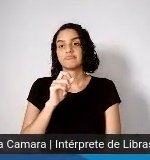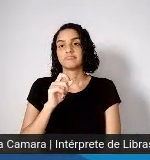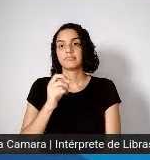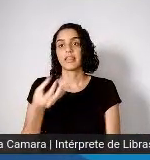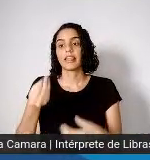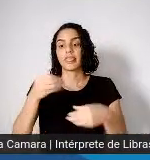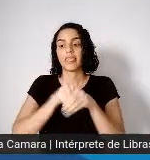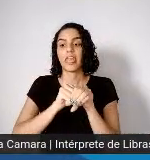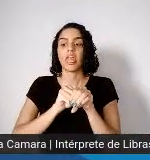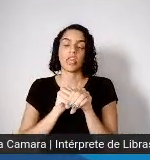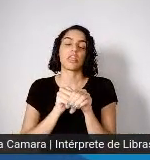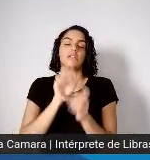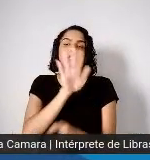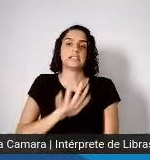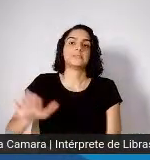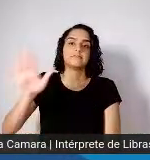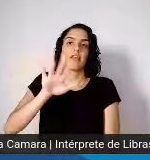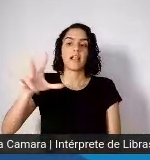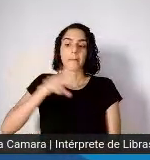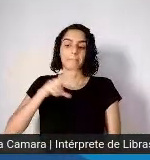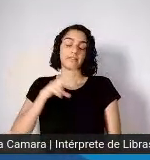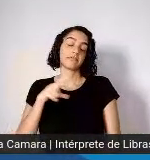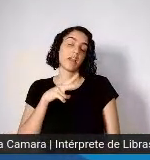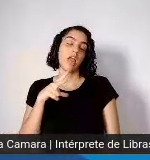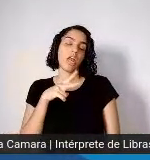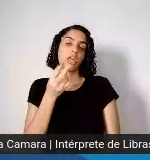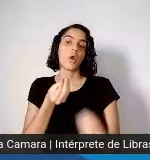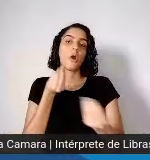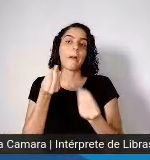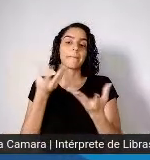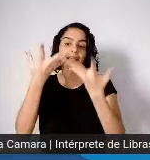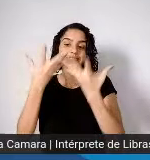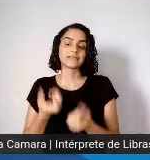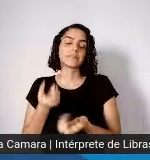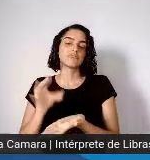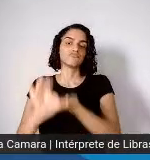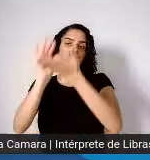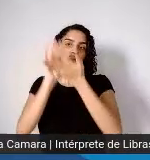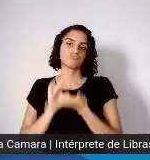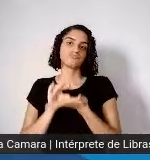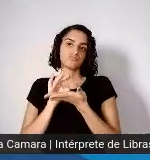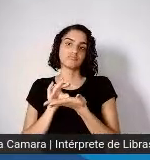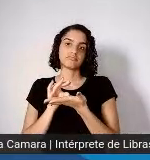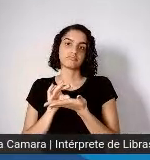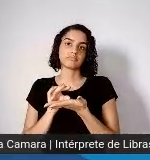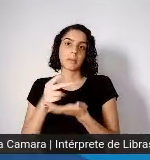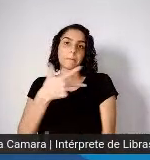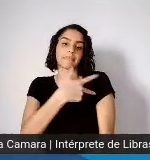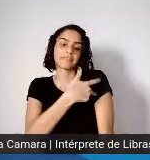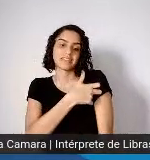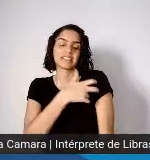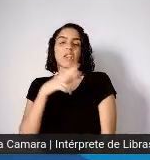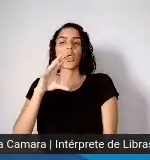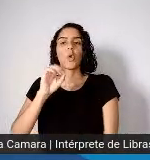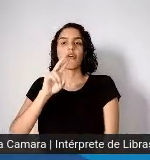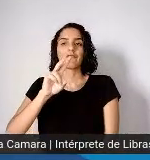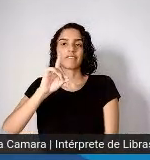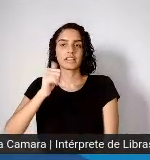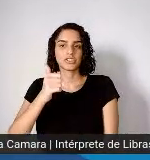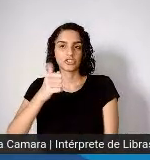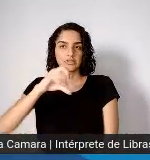recursos para a vacina de Covid. 56